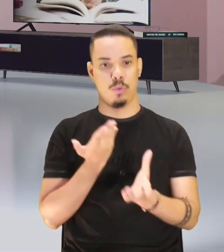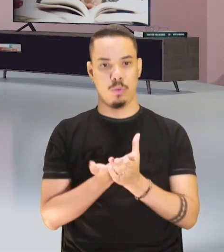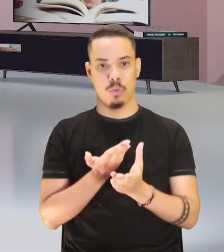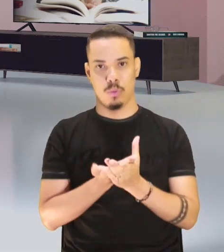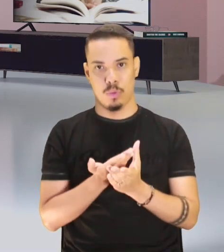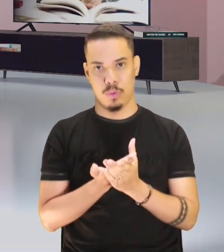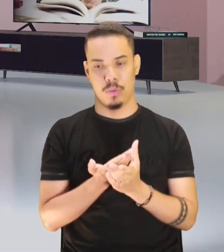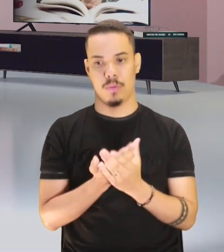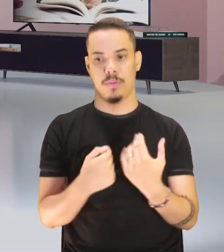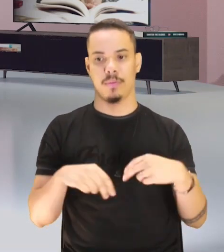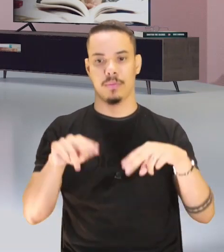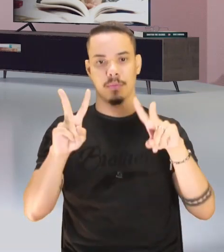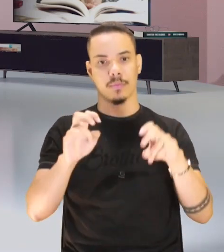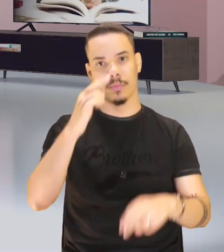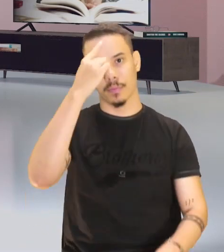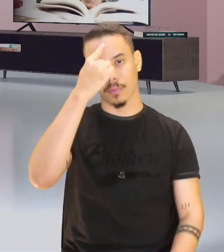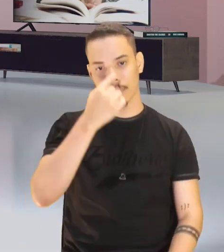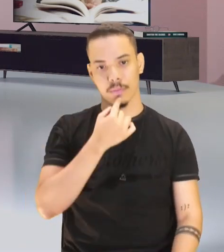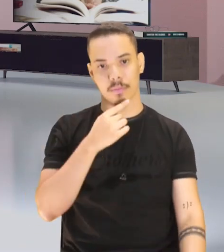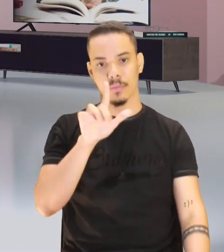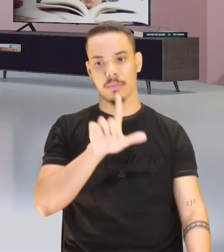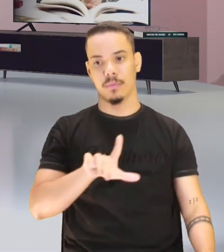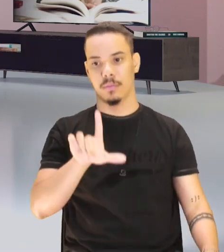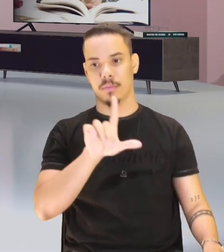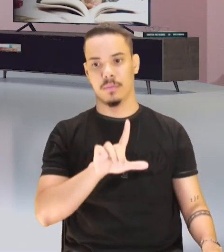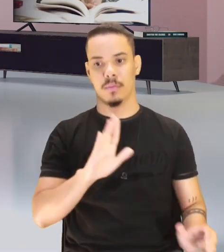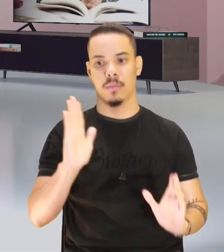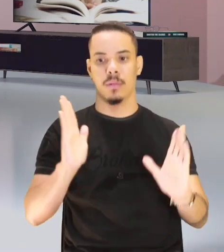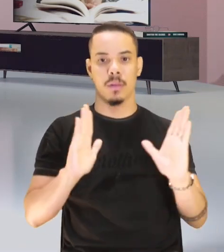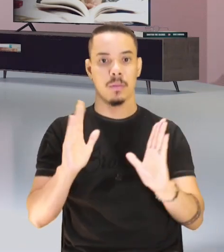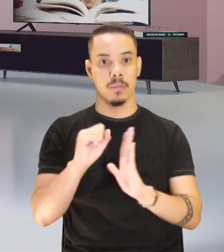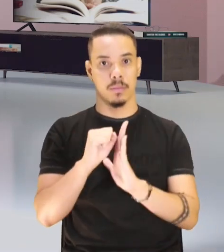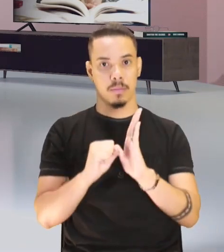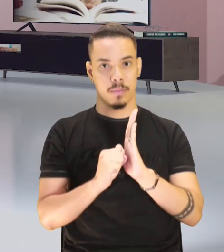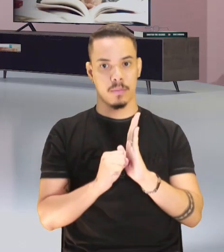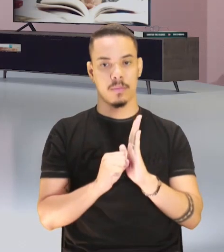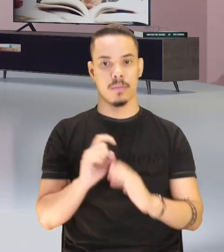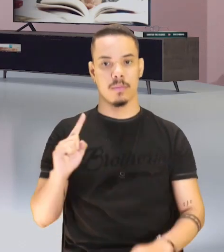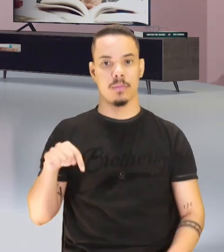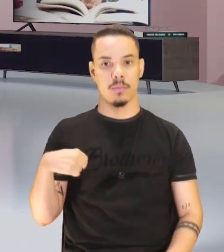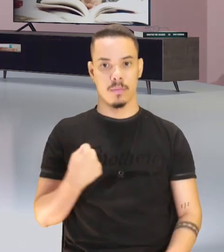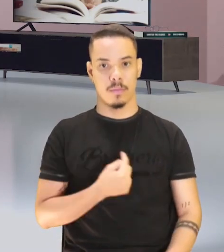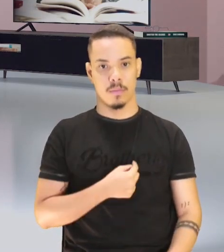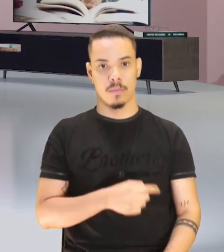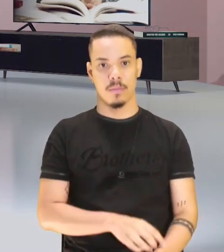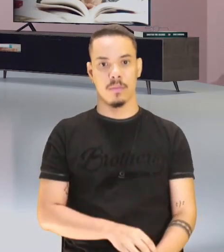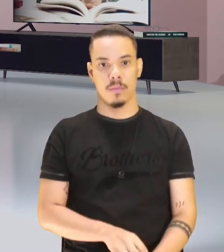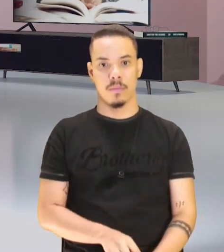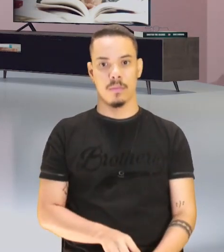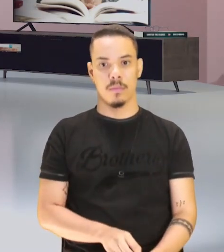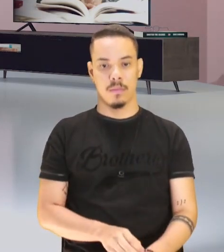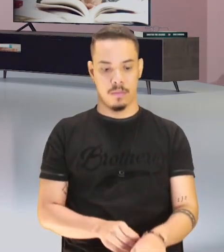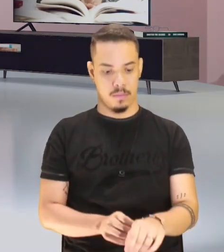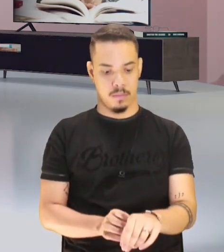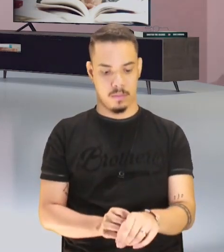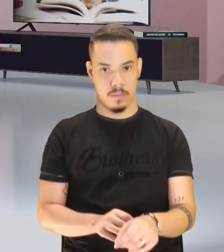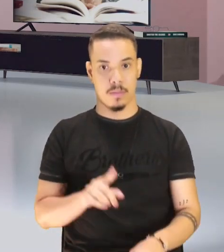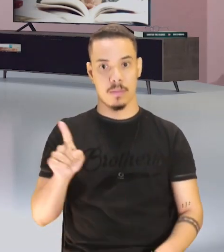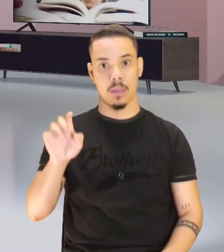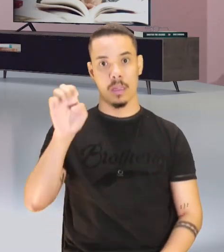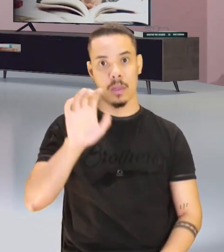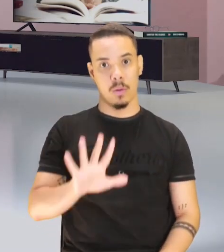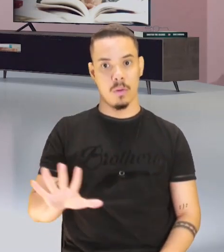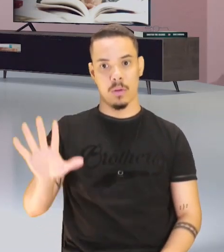sobre esse estilo literário durante aí os séculos. Dê para nós de 1500, né? Para eles, na Europa,